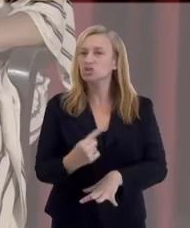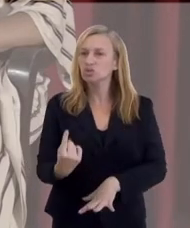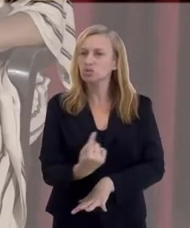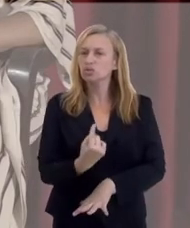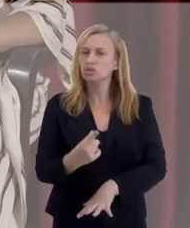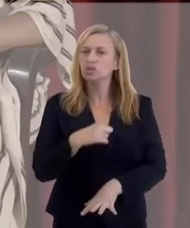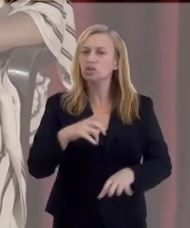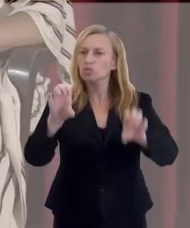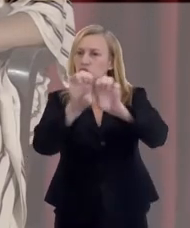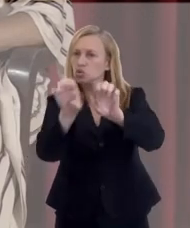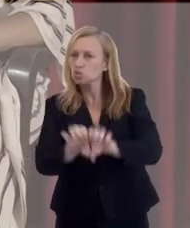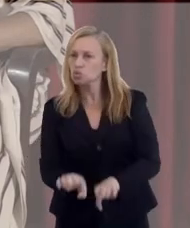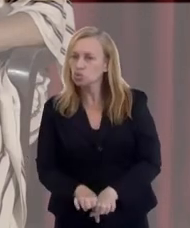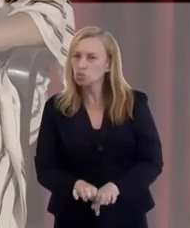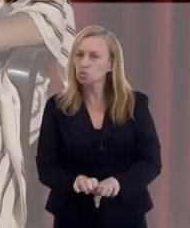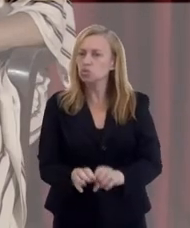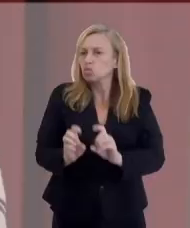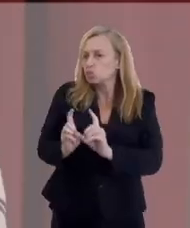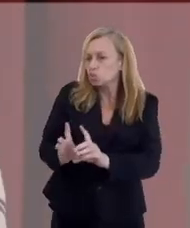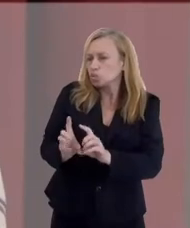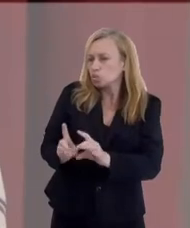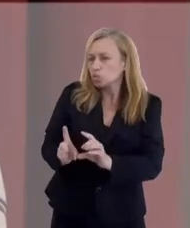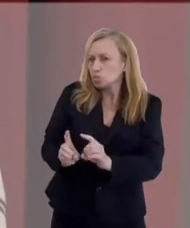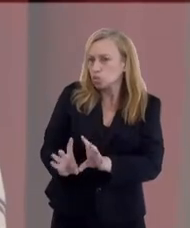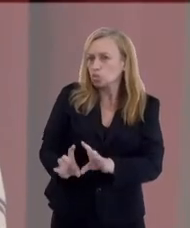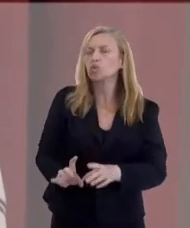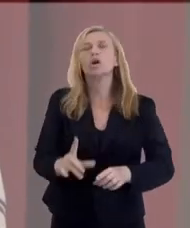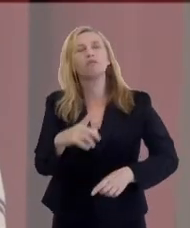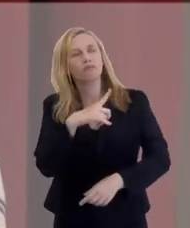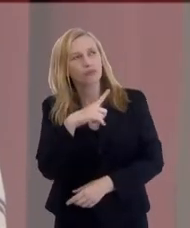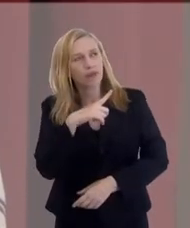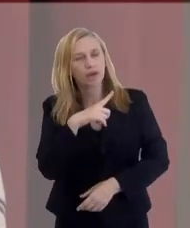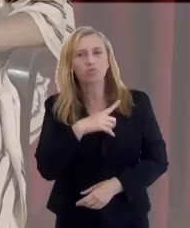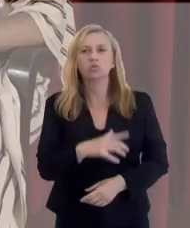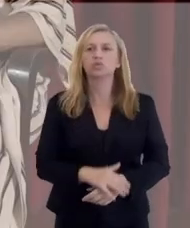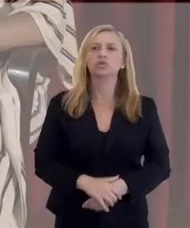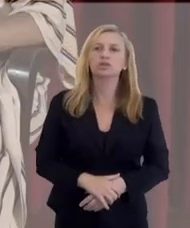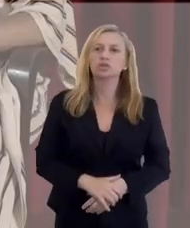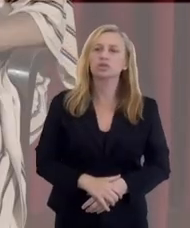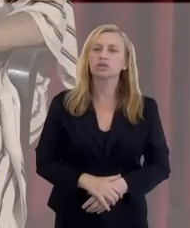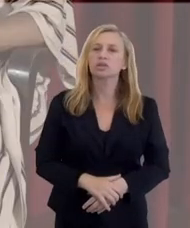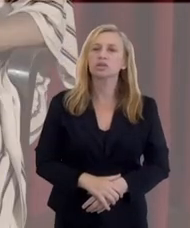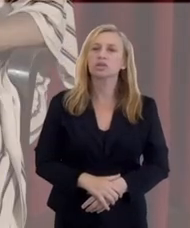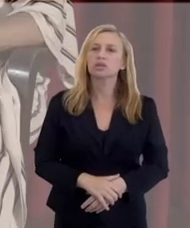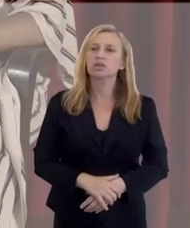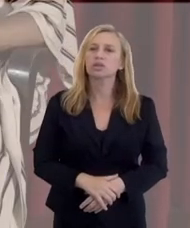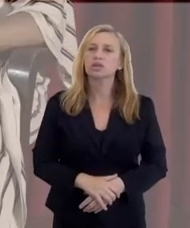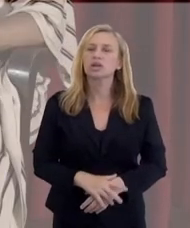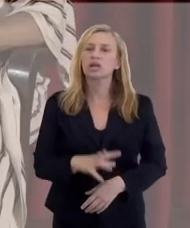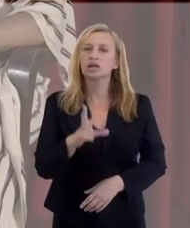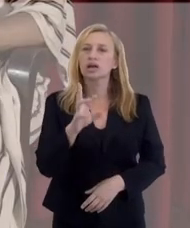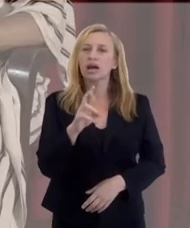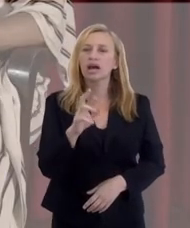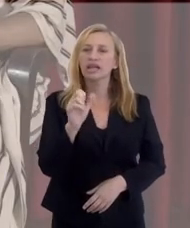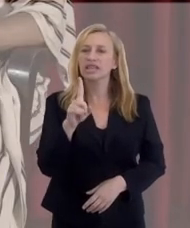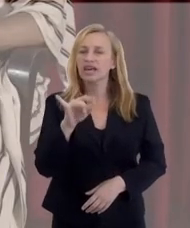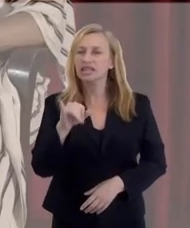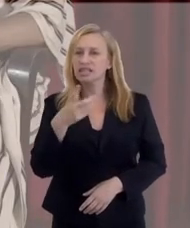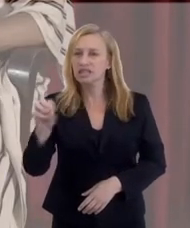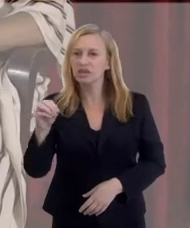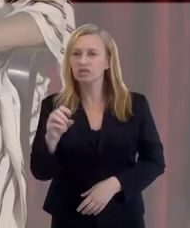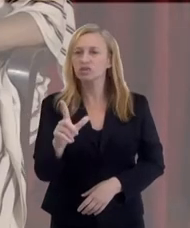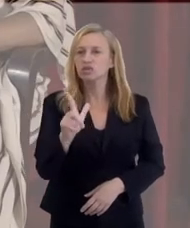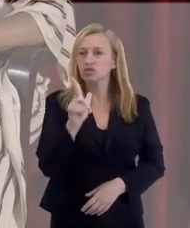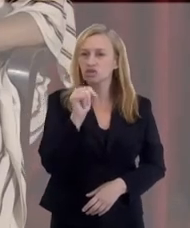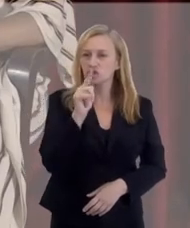essa estrutura em que temos reuniões públicas de doutrinação, nós temos passes e irradiação de